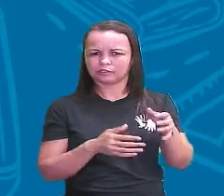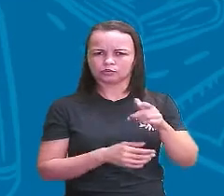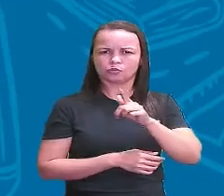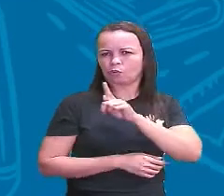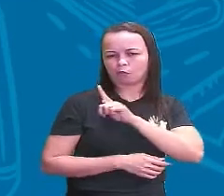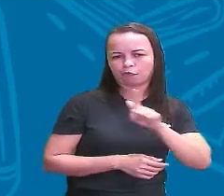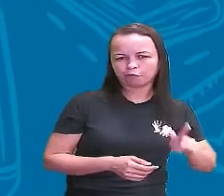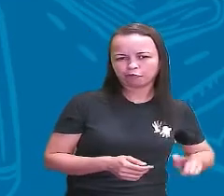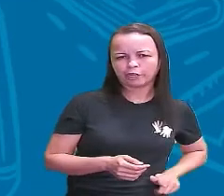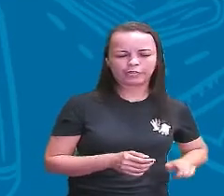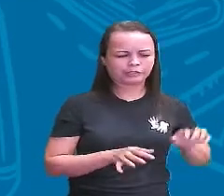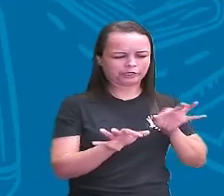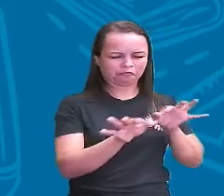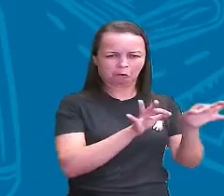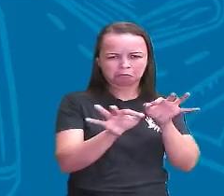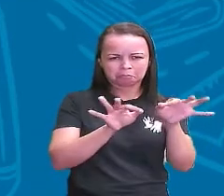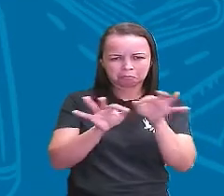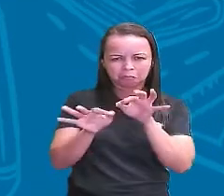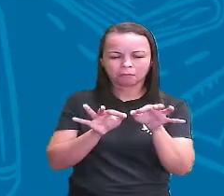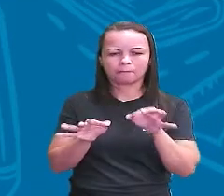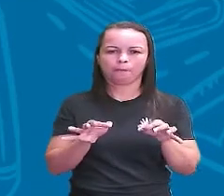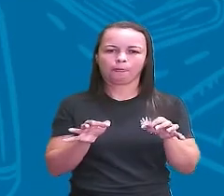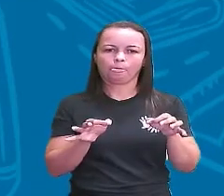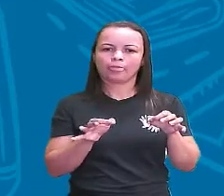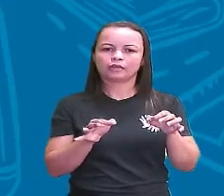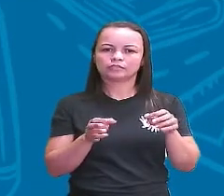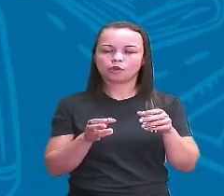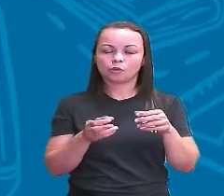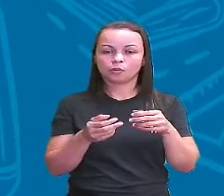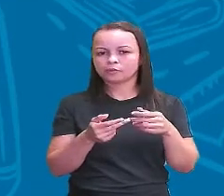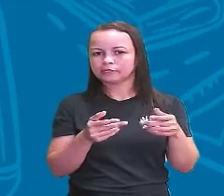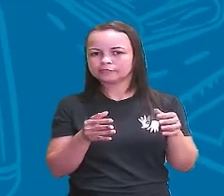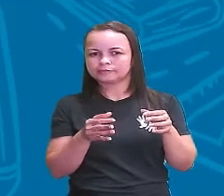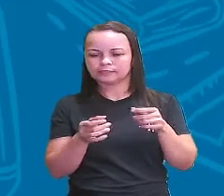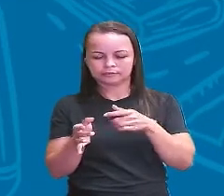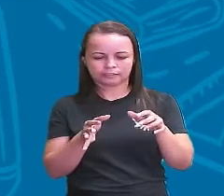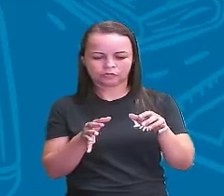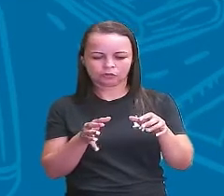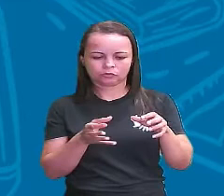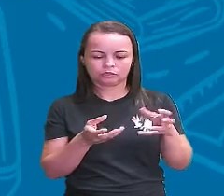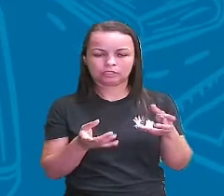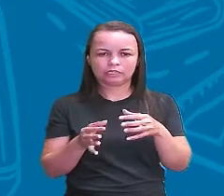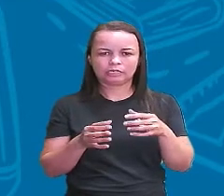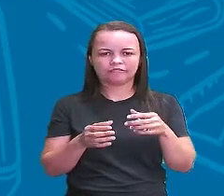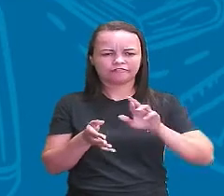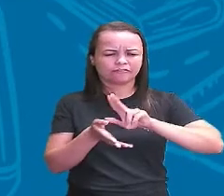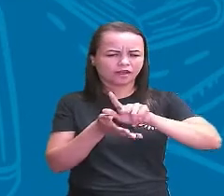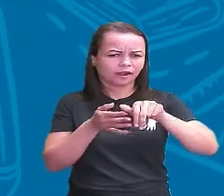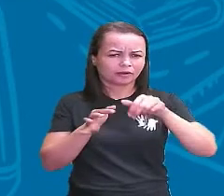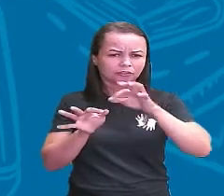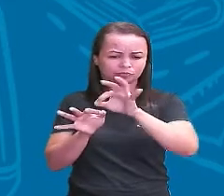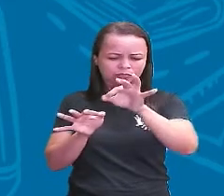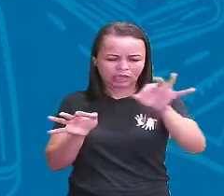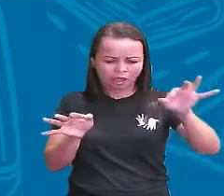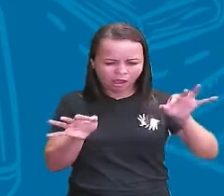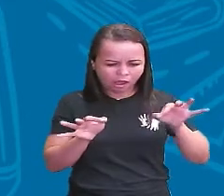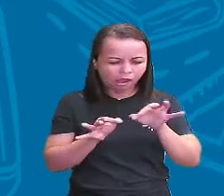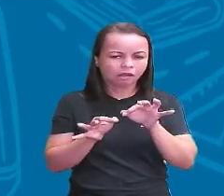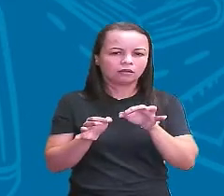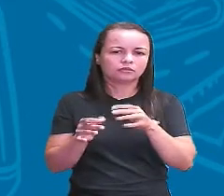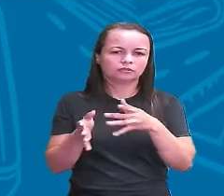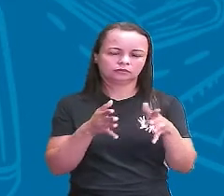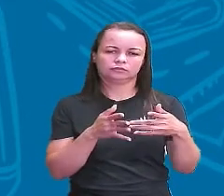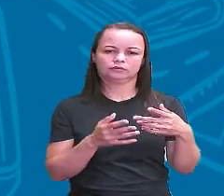francês isso aqui também e esse amontoamento né de territórios para que fossem